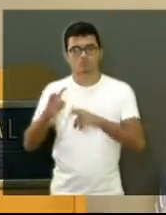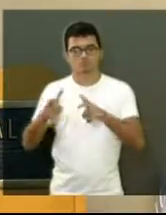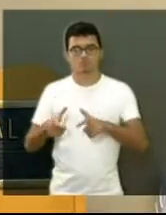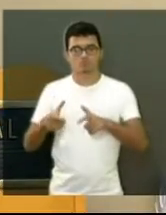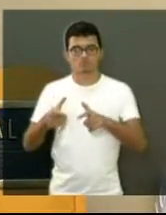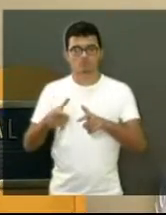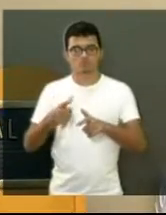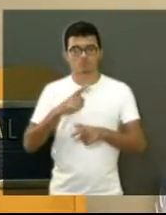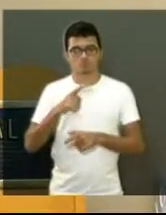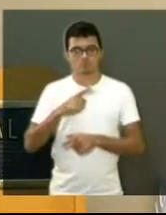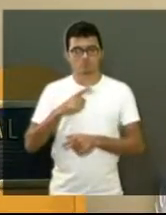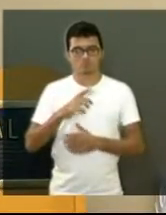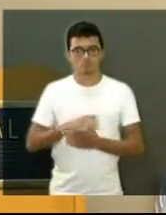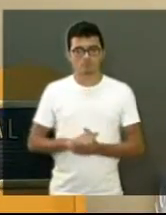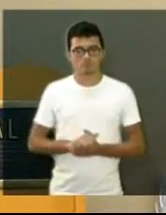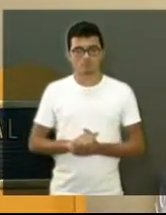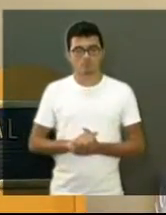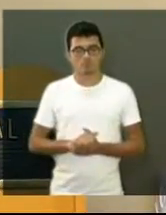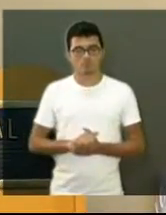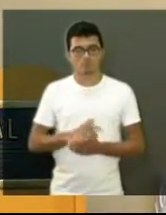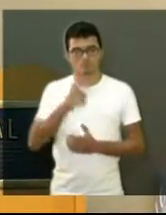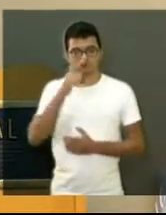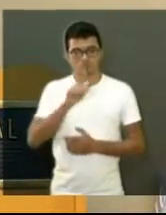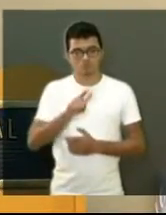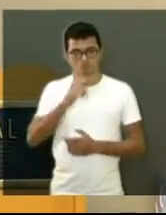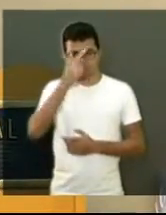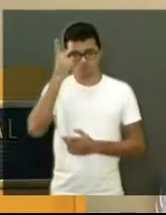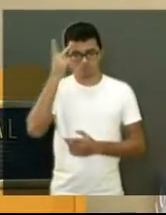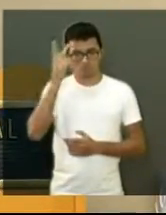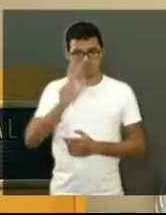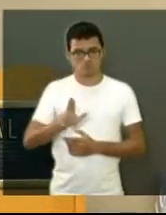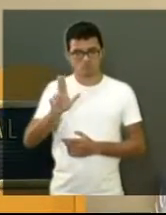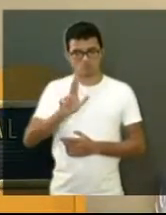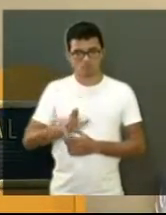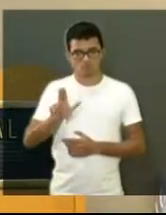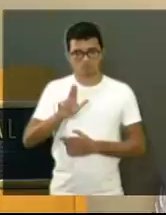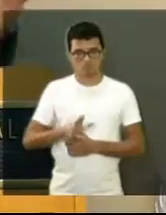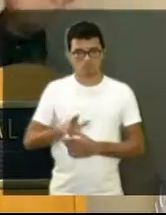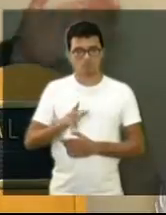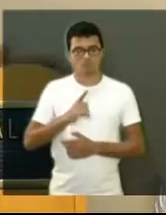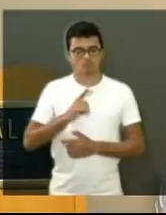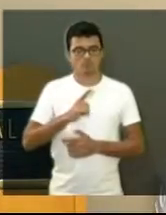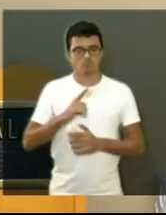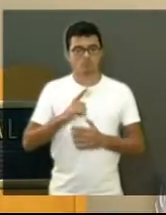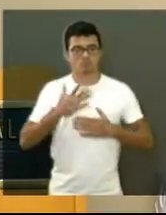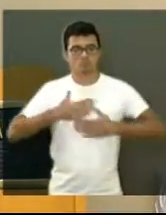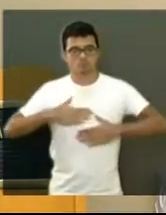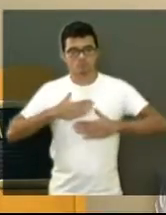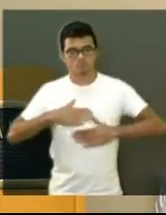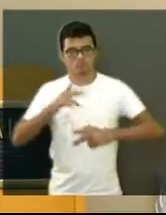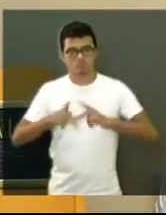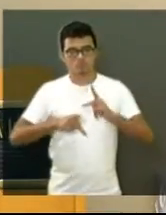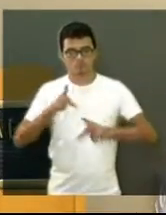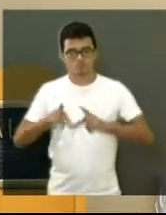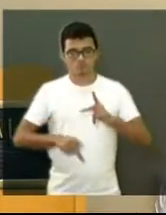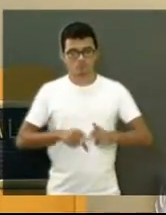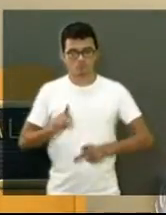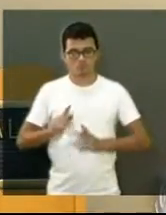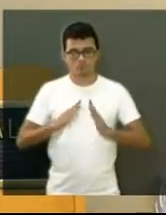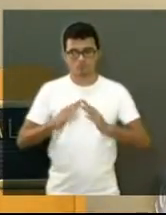e dê condições de uso, pelo menos de sossego, para aquela população que mora ao redor.